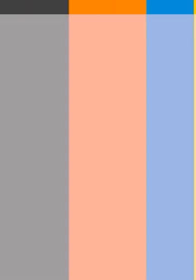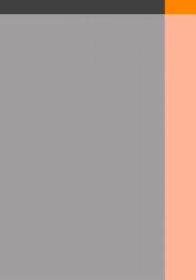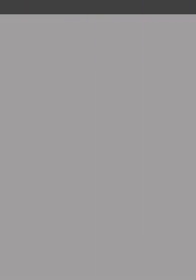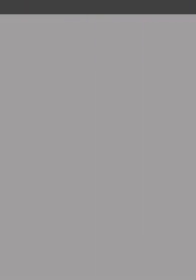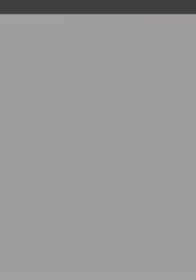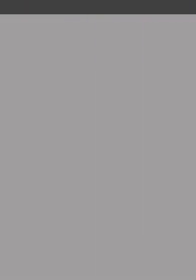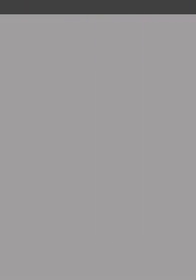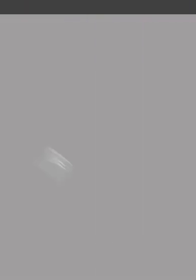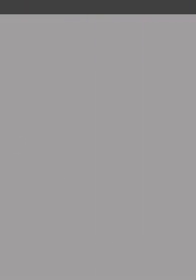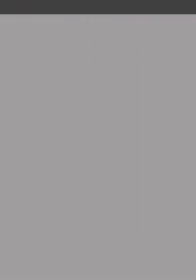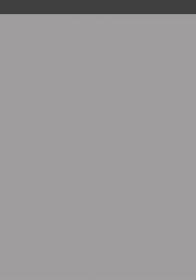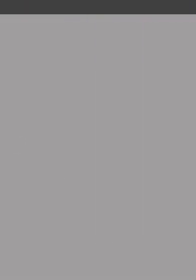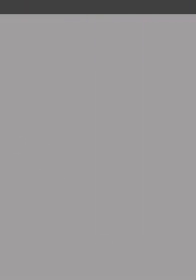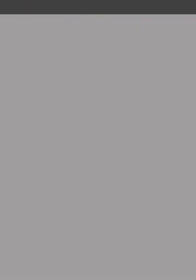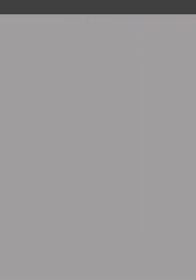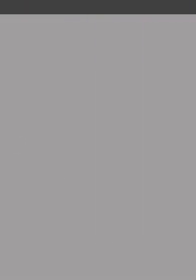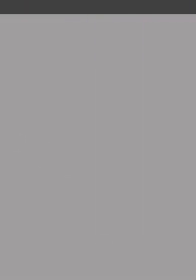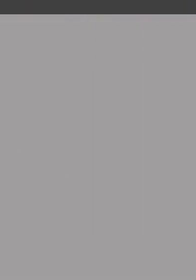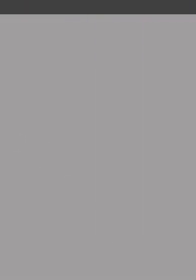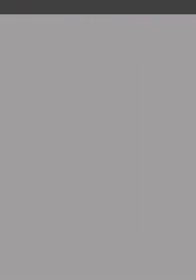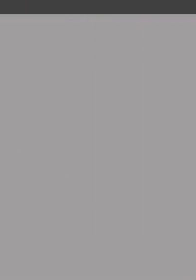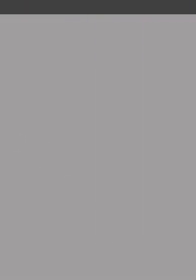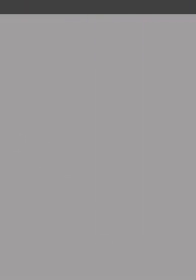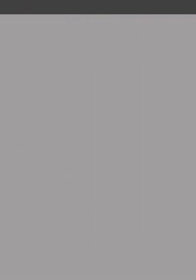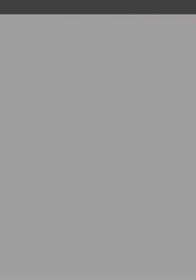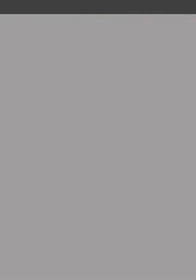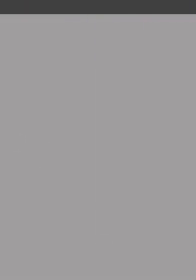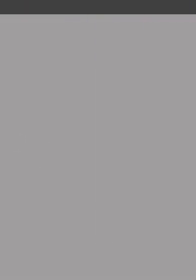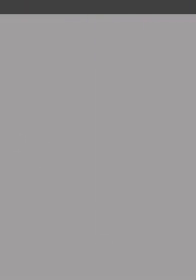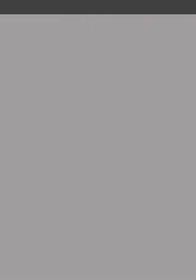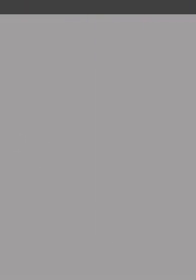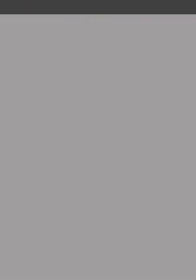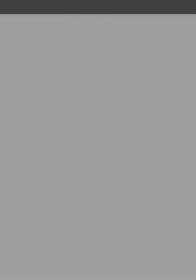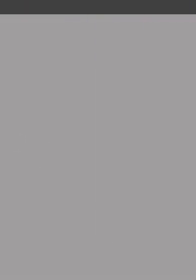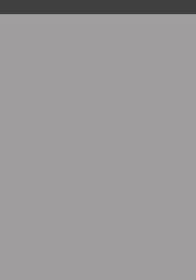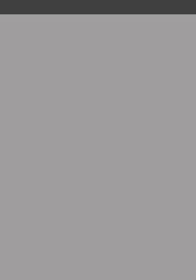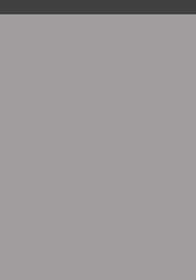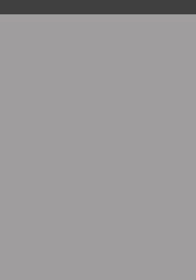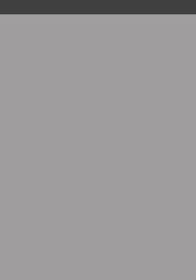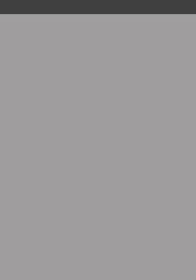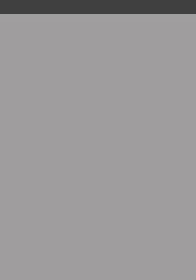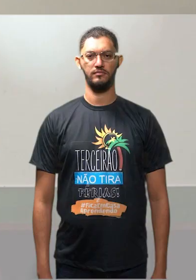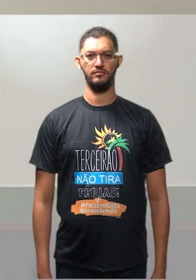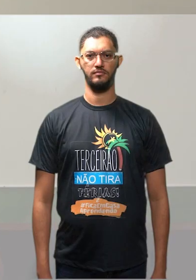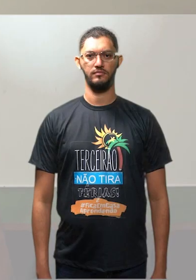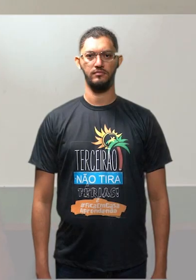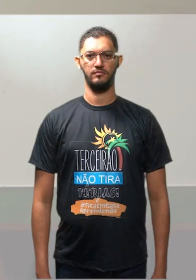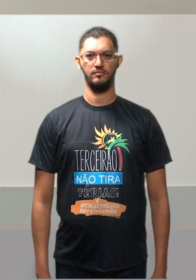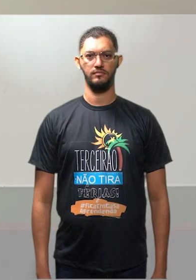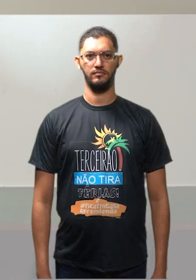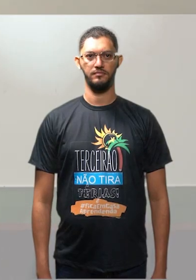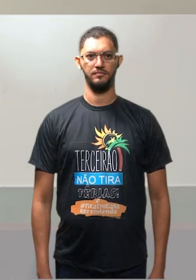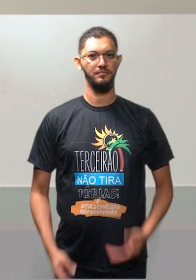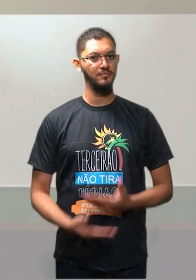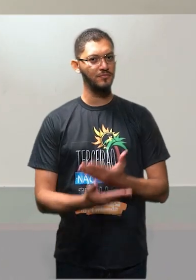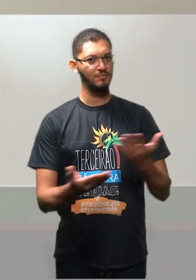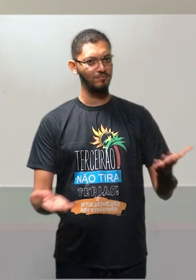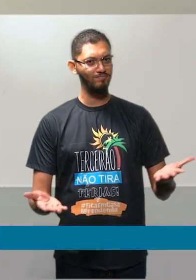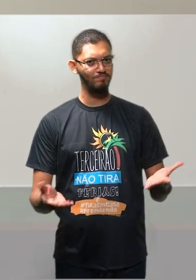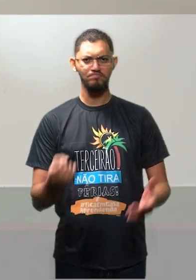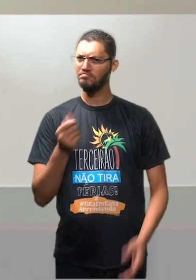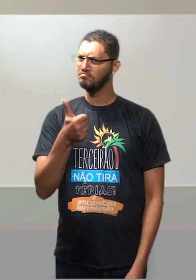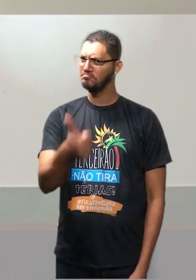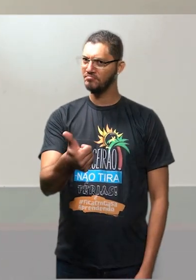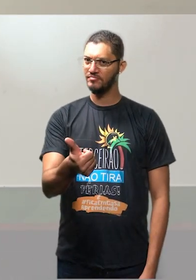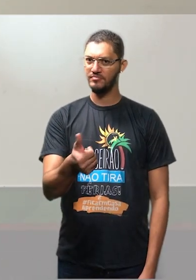E aí galera, beleza?